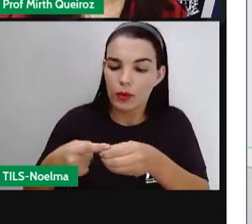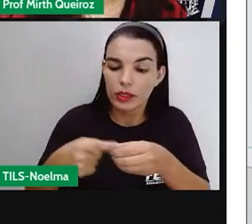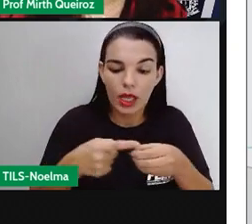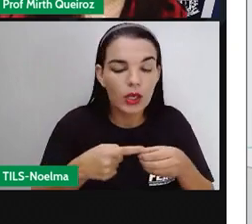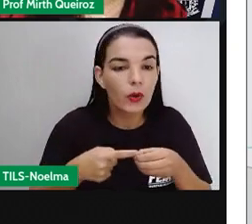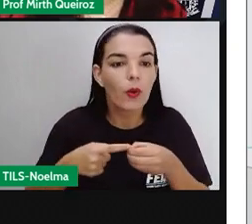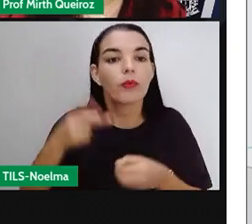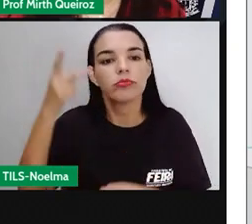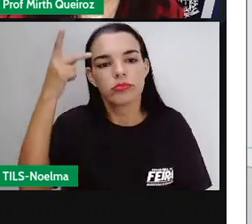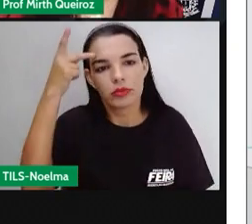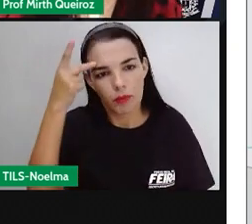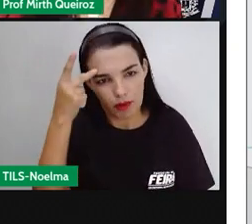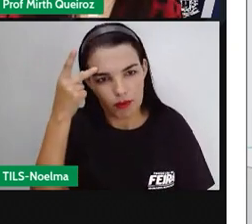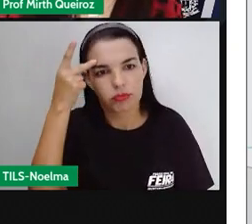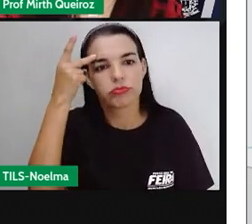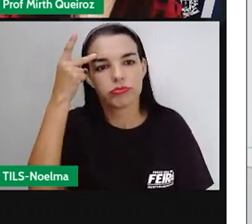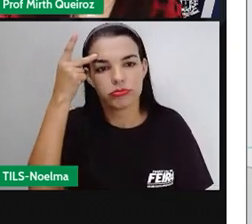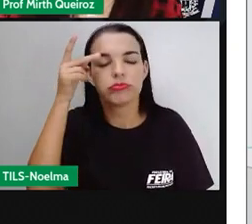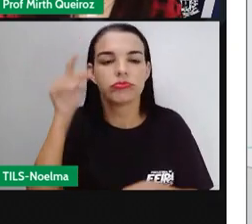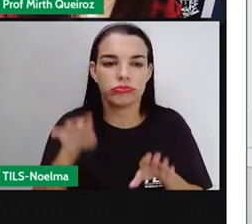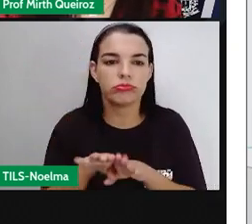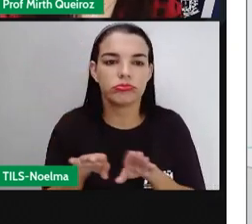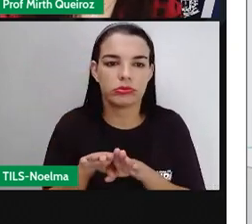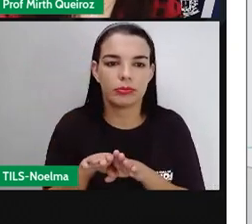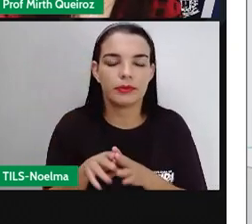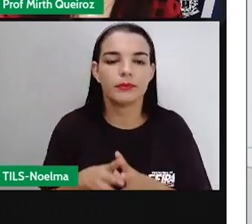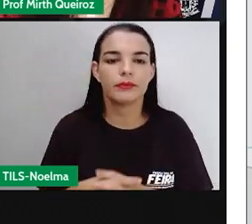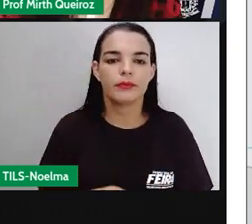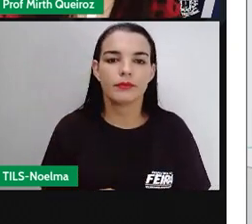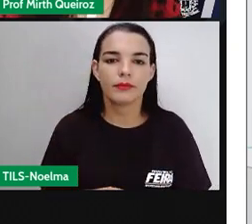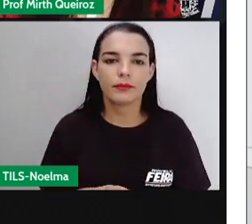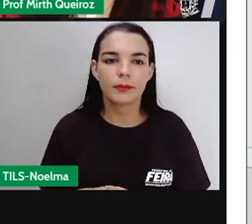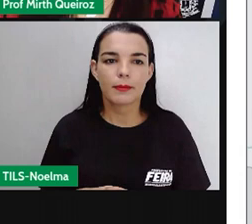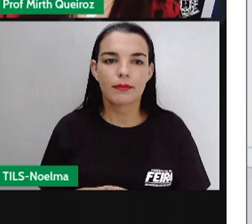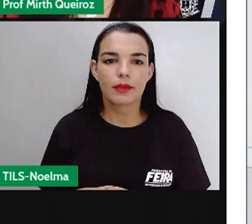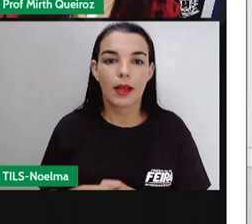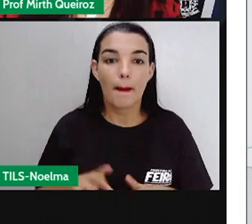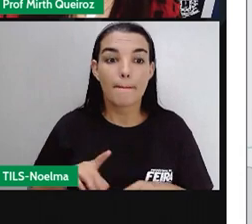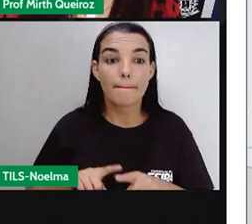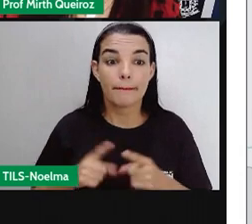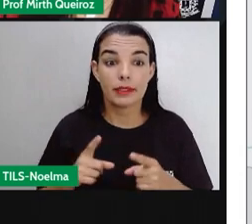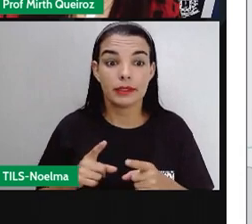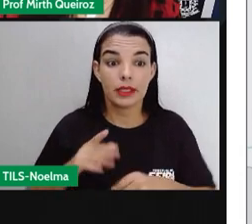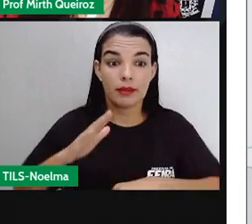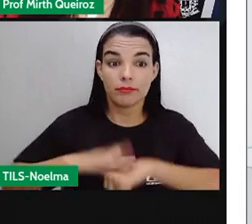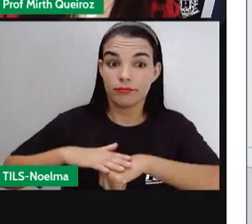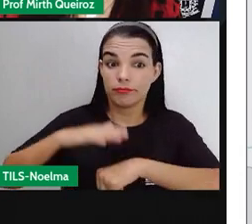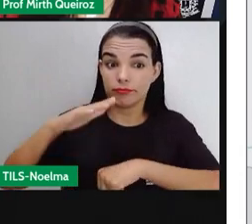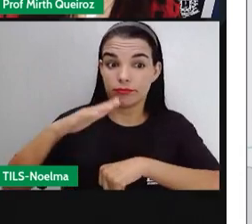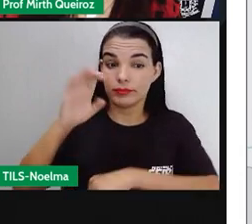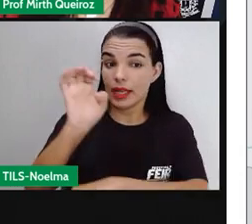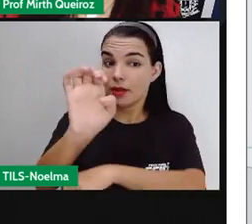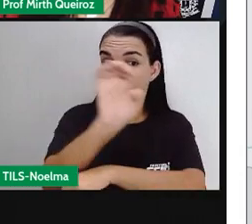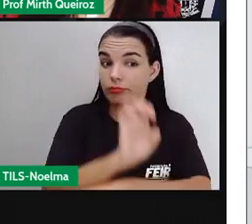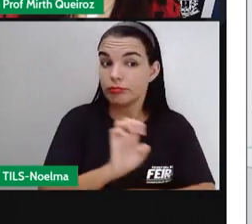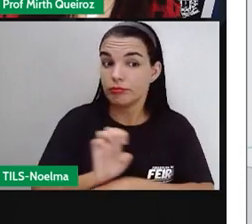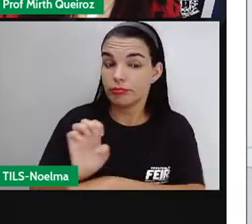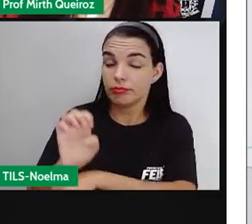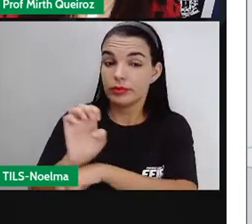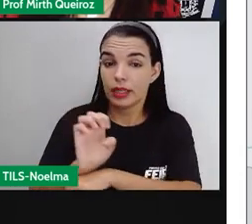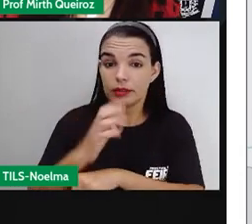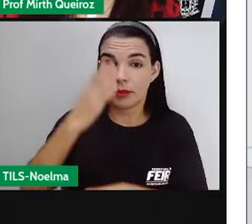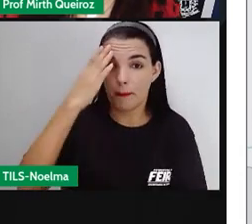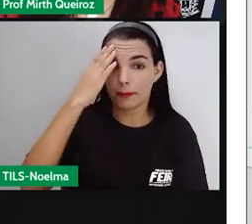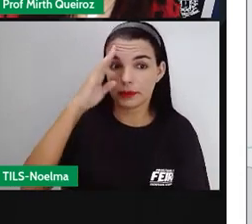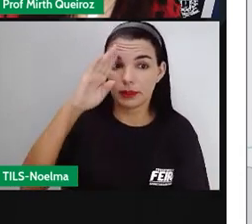mais para dentro aí de São Paulo, né. Mas os estados que mais se destacaram aí na produção do café,